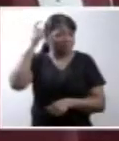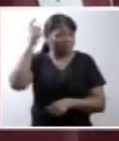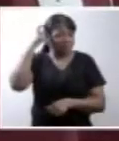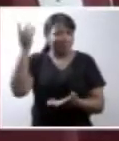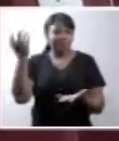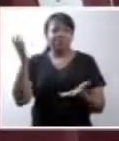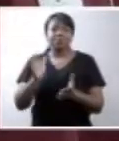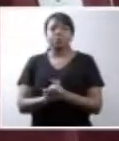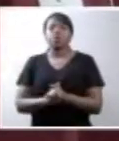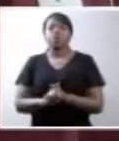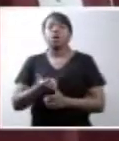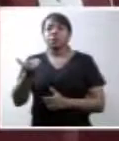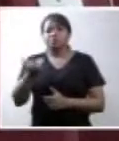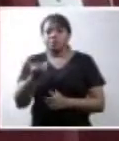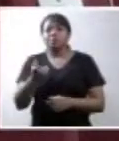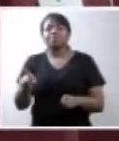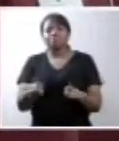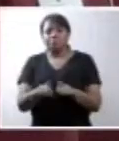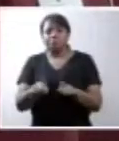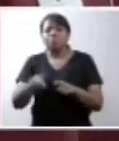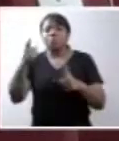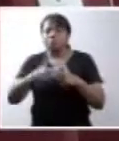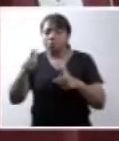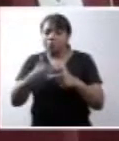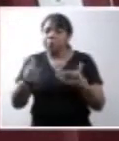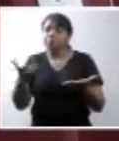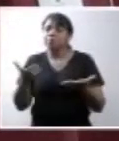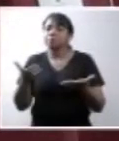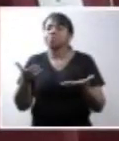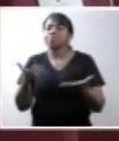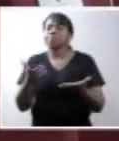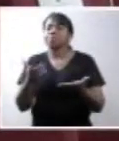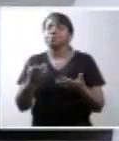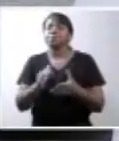Quiseram a supressão da situação torturante.